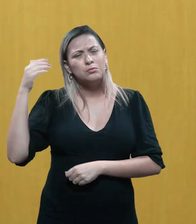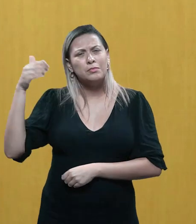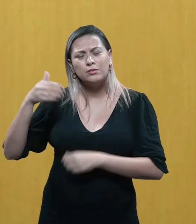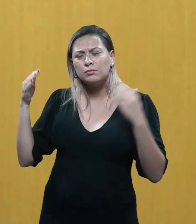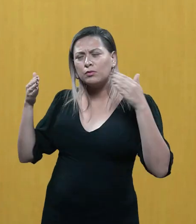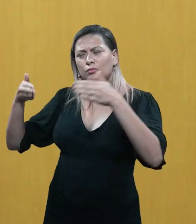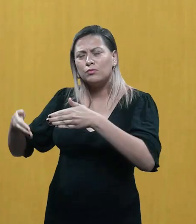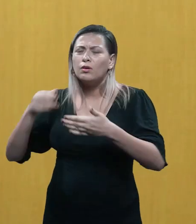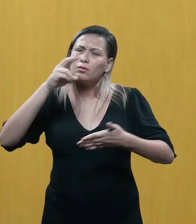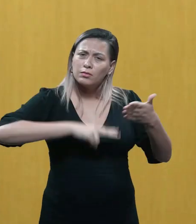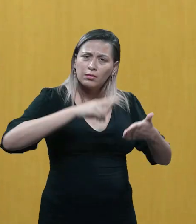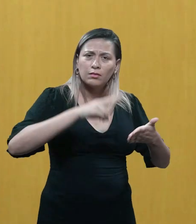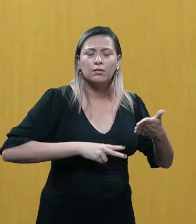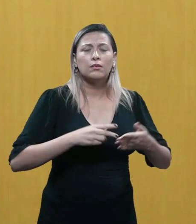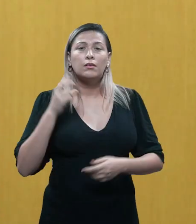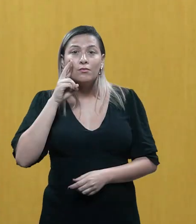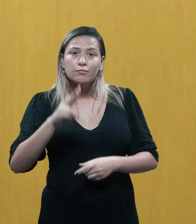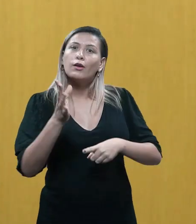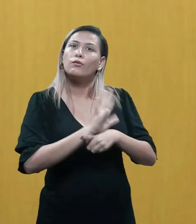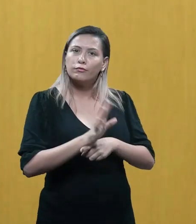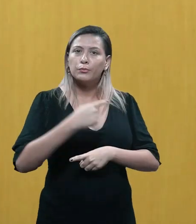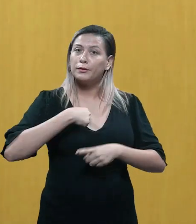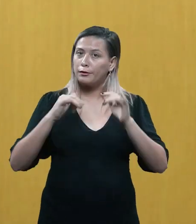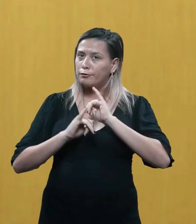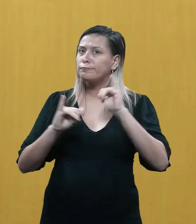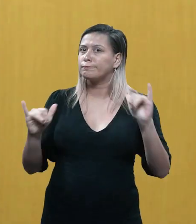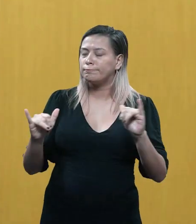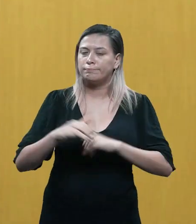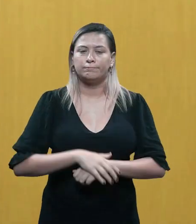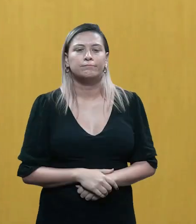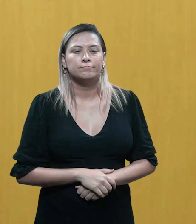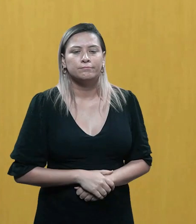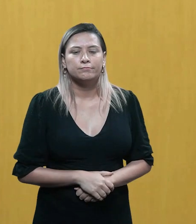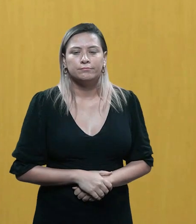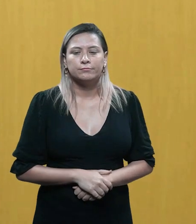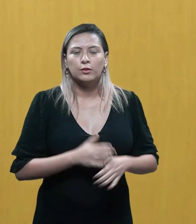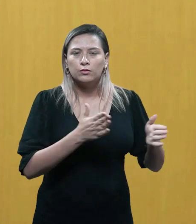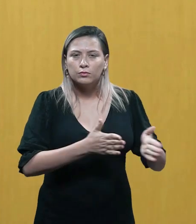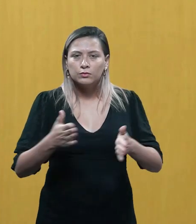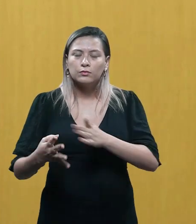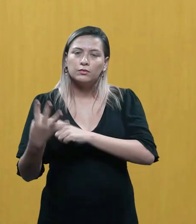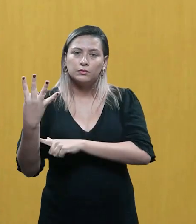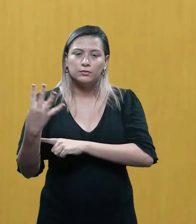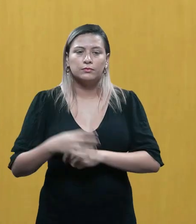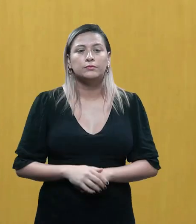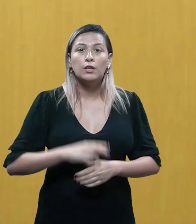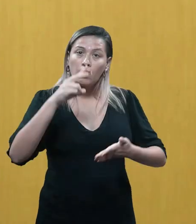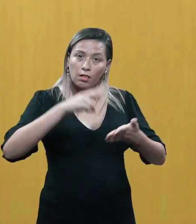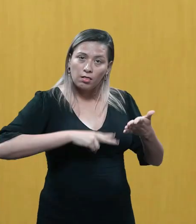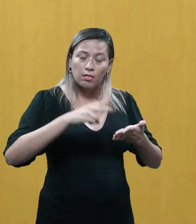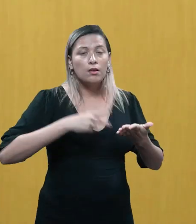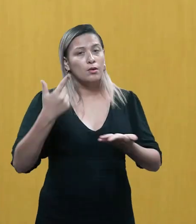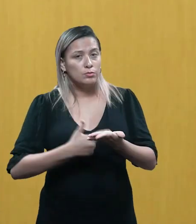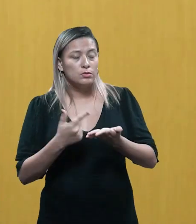a colaboração para o aprendizado de vocês, participem dos fóruns, leiam, vejam os filmes que eu indiquei